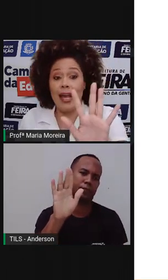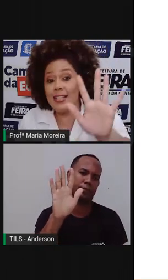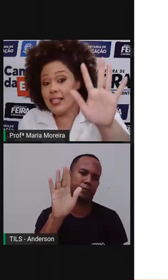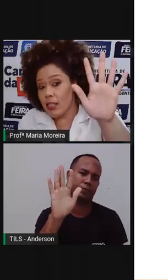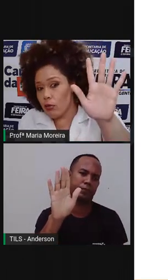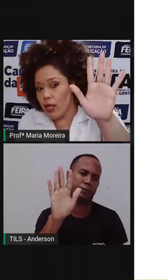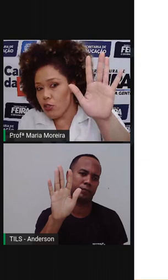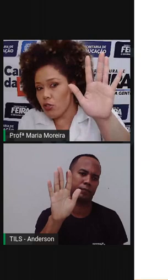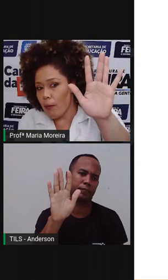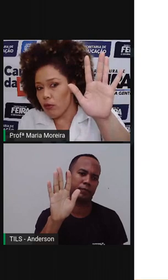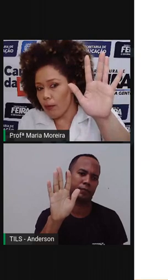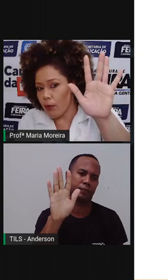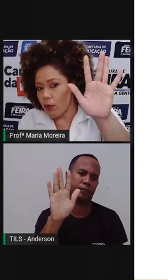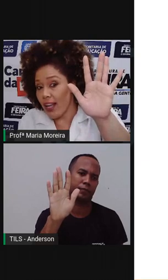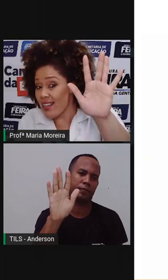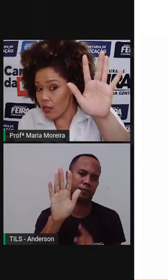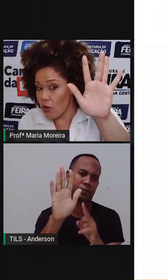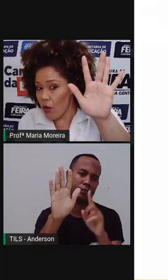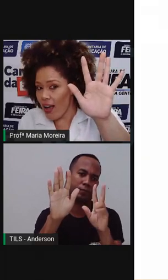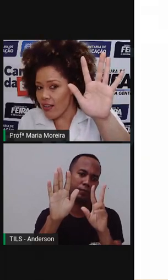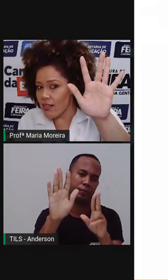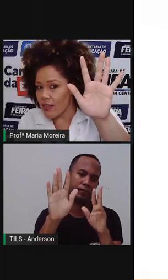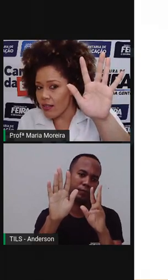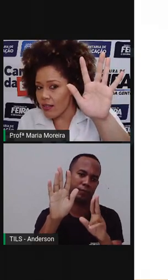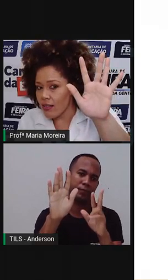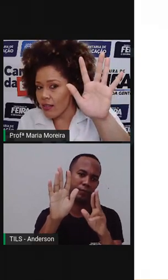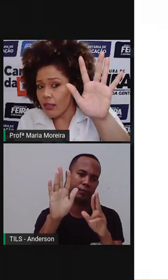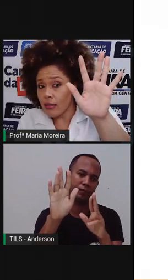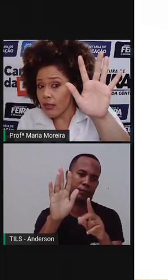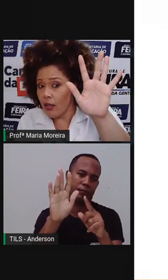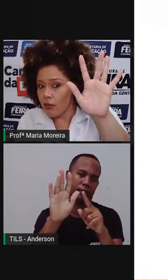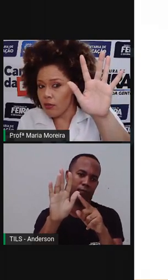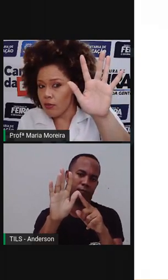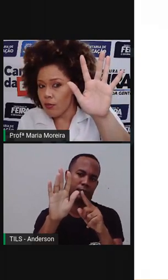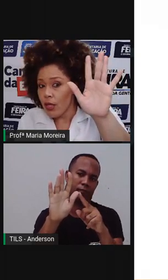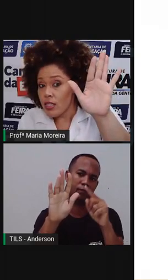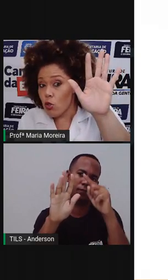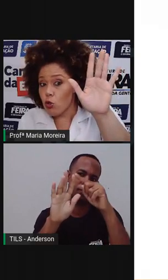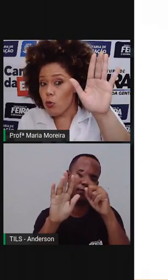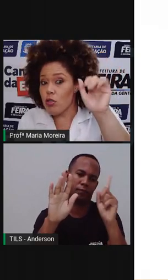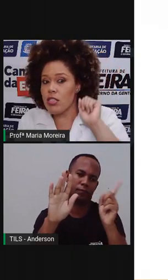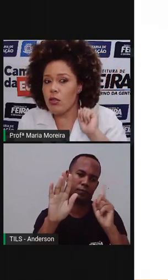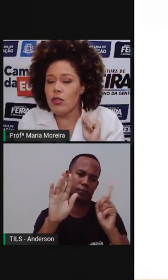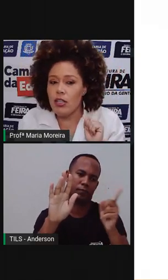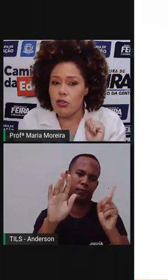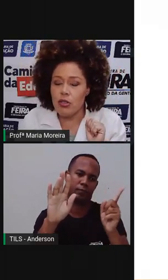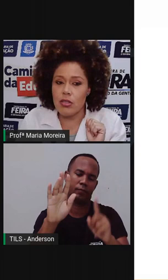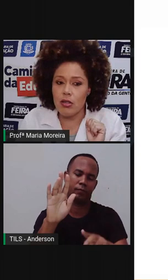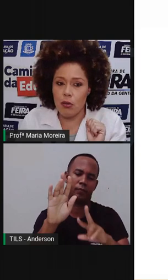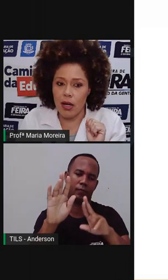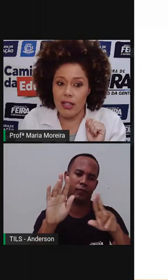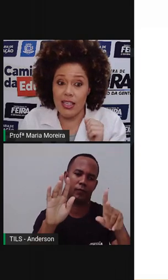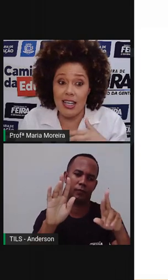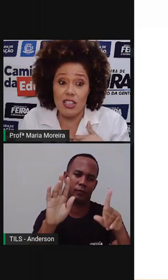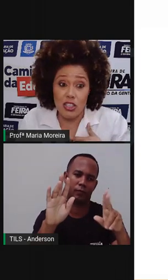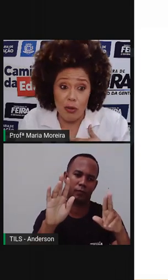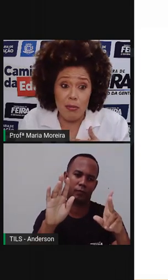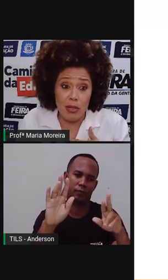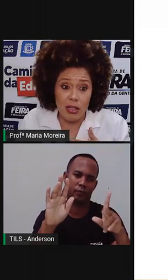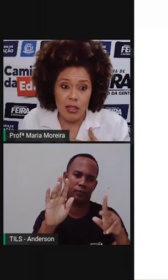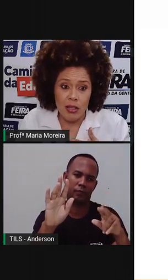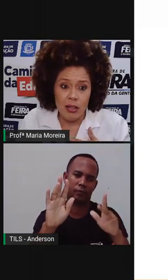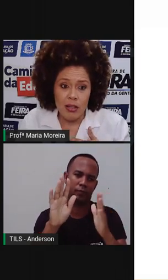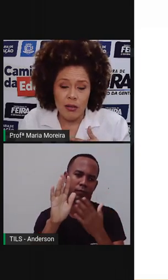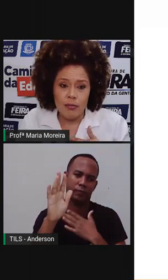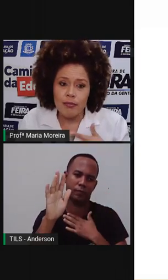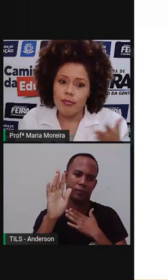Pronto. Esses cinco dedinhos da mão da Pro, eles são iguais? Não. Se os meus cinco dedinhos não são iguais e eles estão